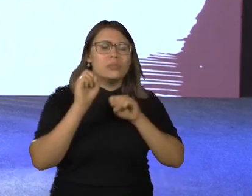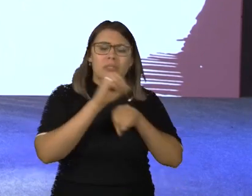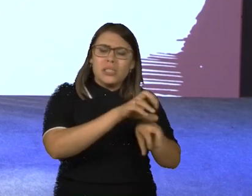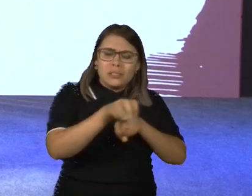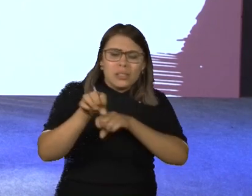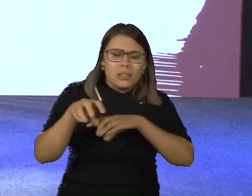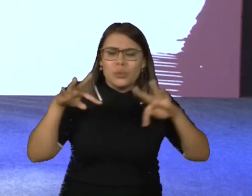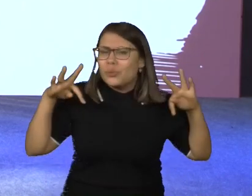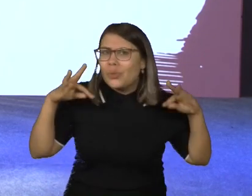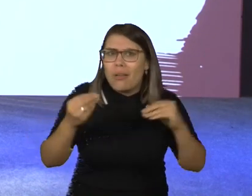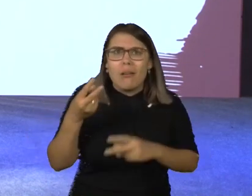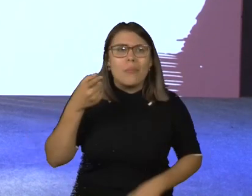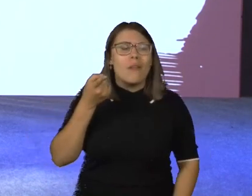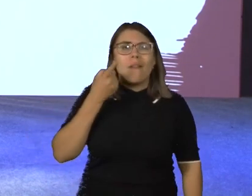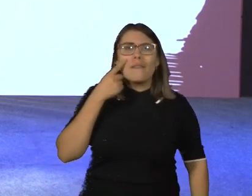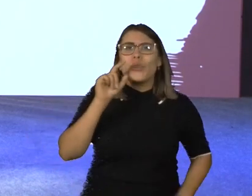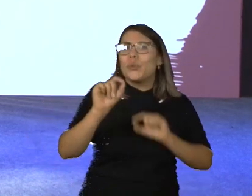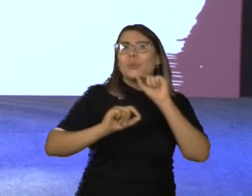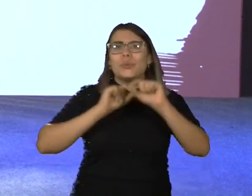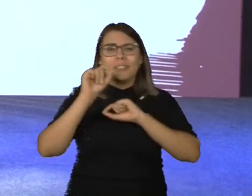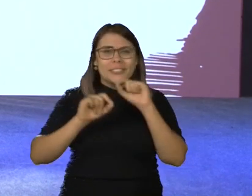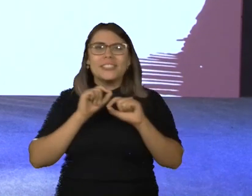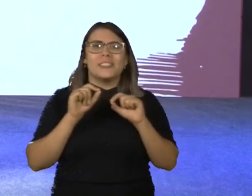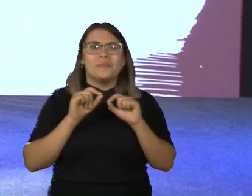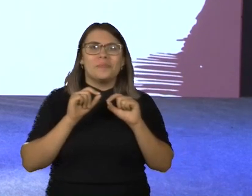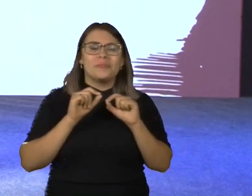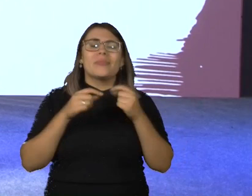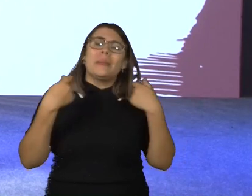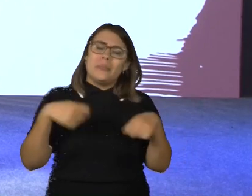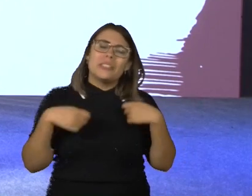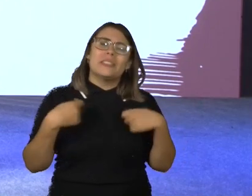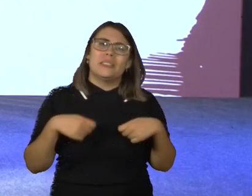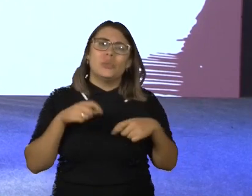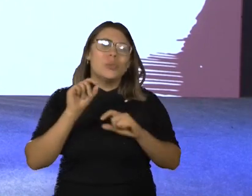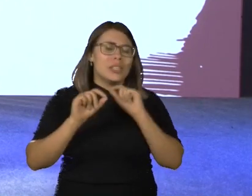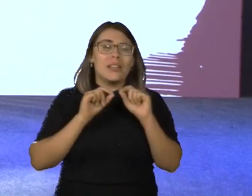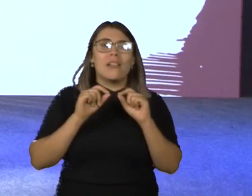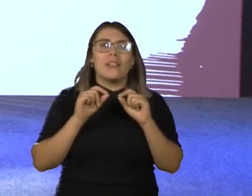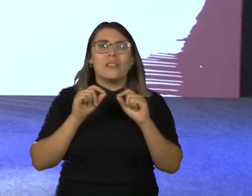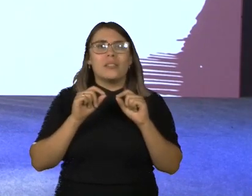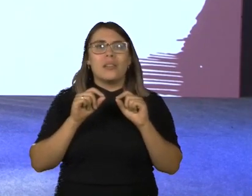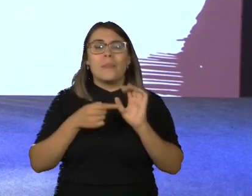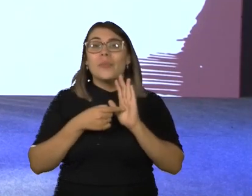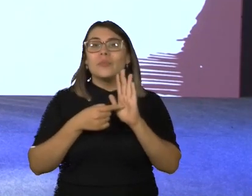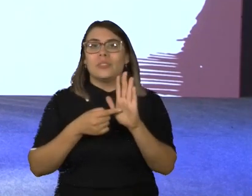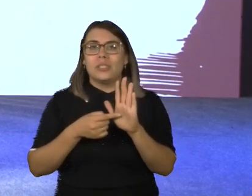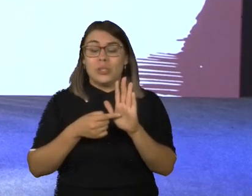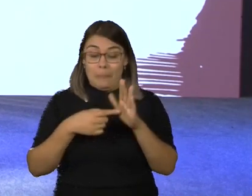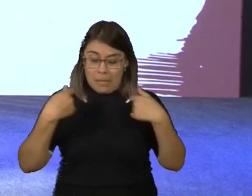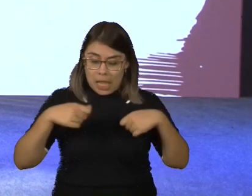todo mundo enxerga esse local agora, essa realização, antecipando que os recursos vão ser